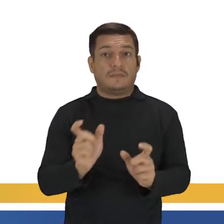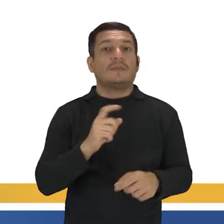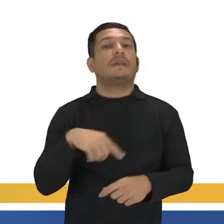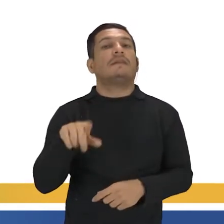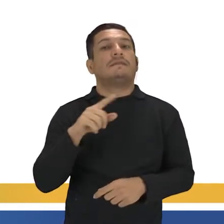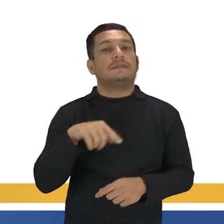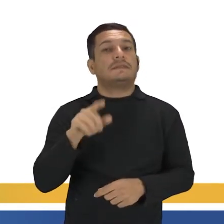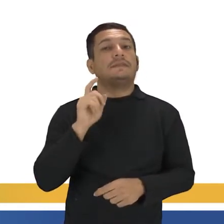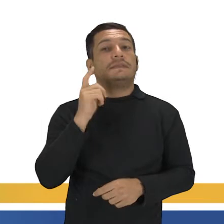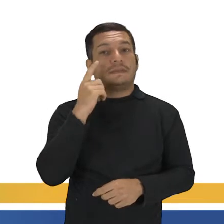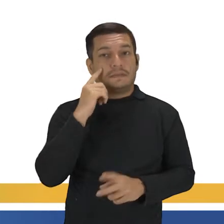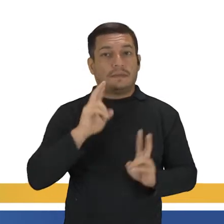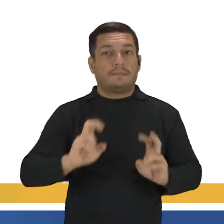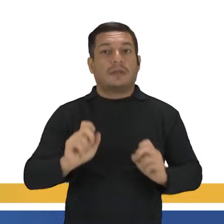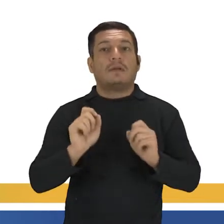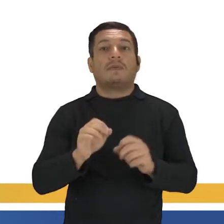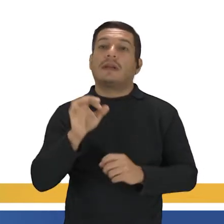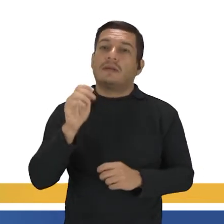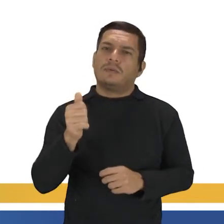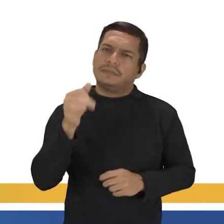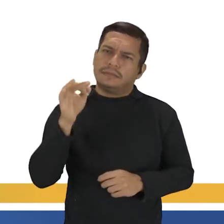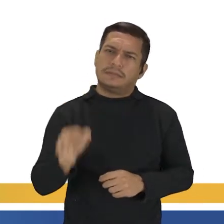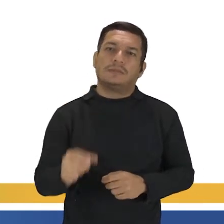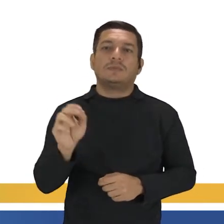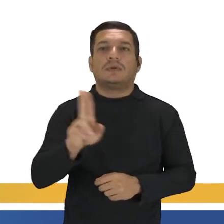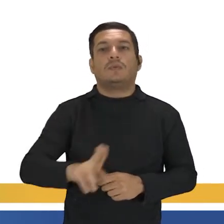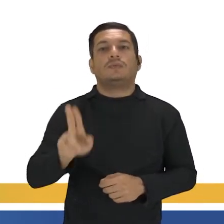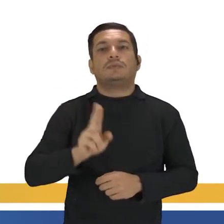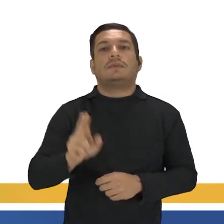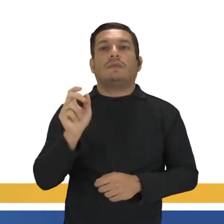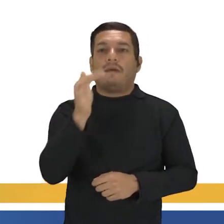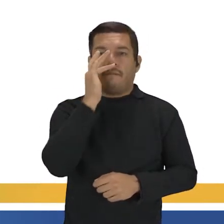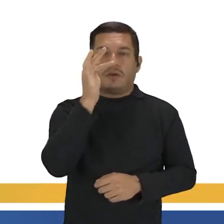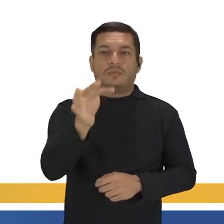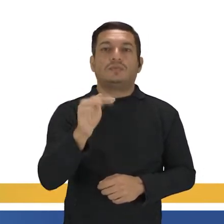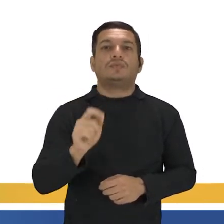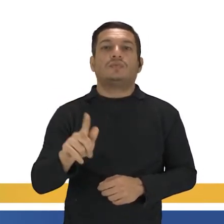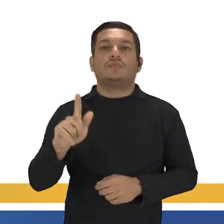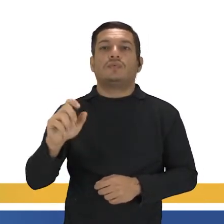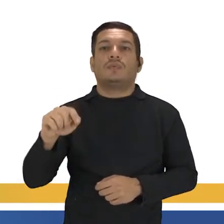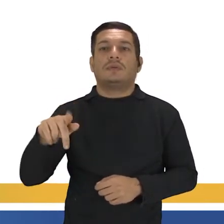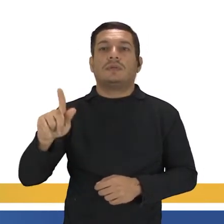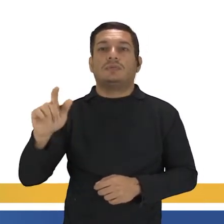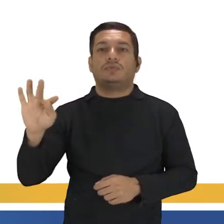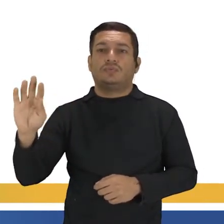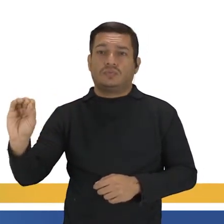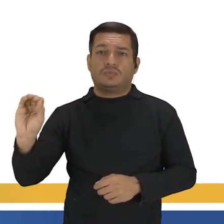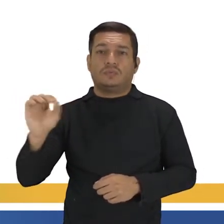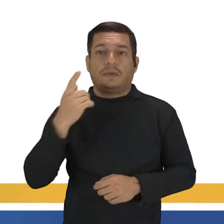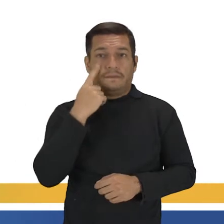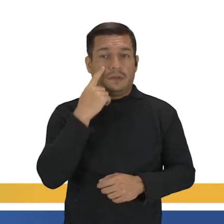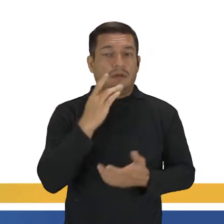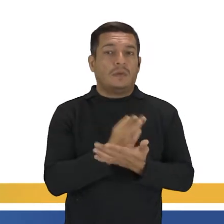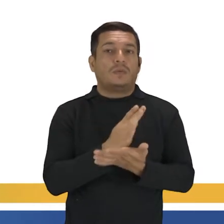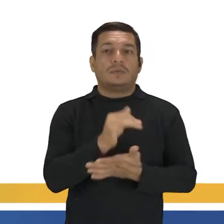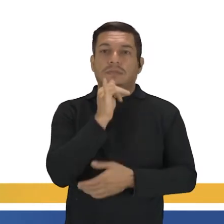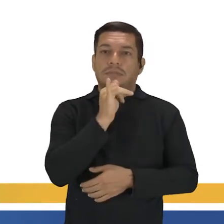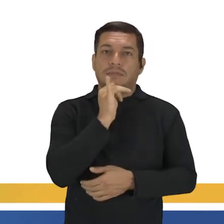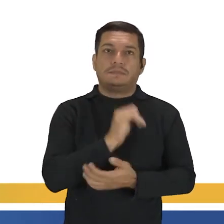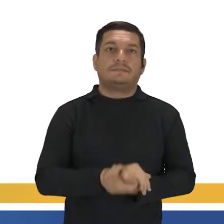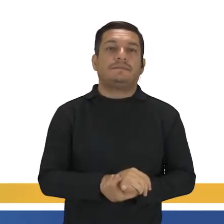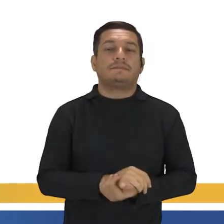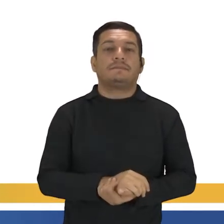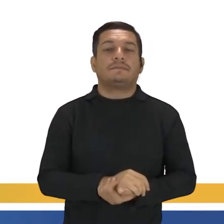provavelmente, quase certo, você usar o futuro com o going to, tá? Vamos ver alguns exemplos?